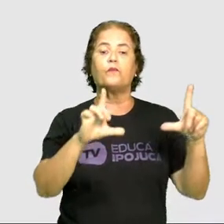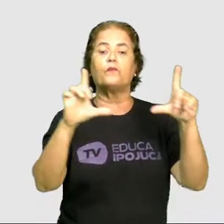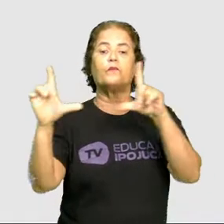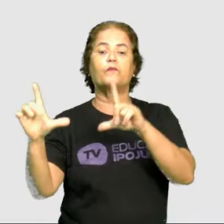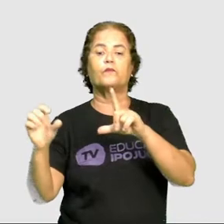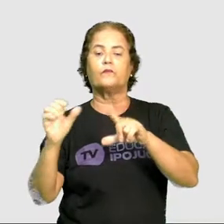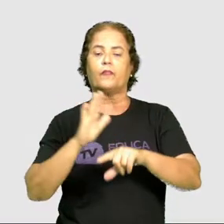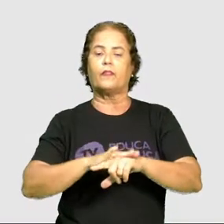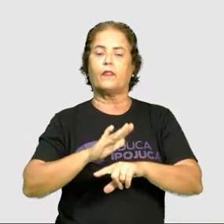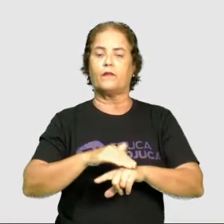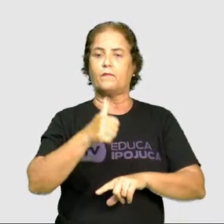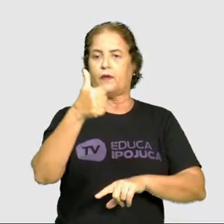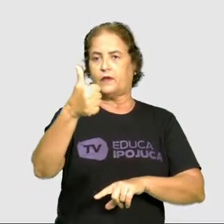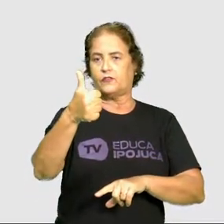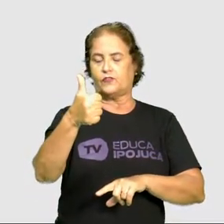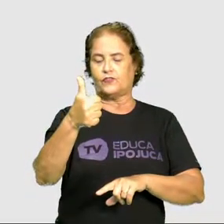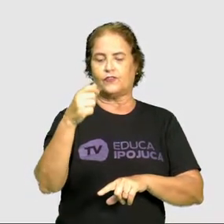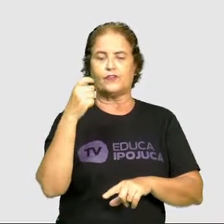lápis?